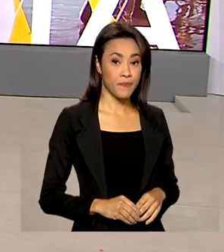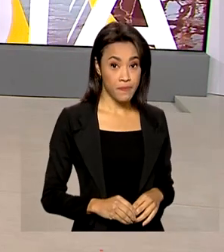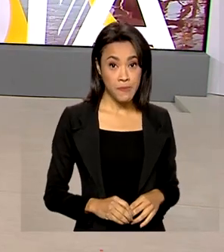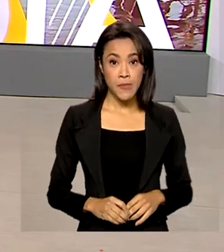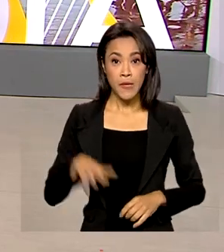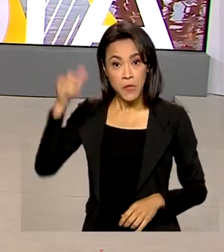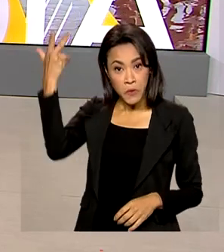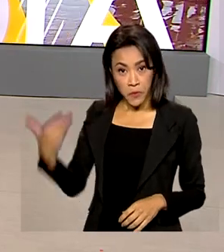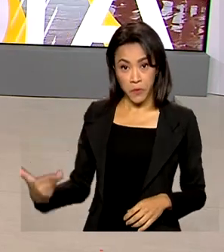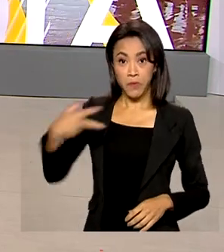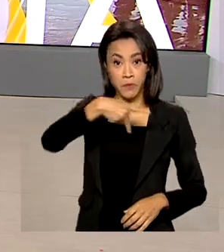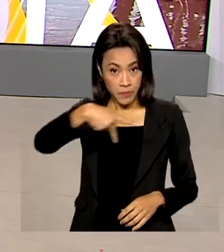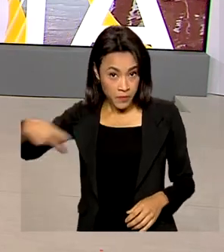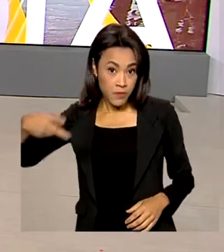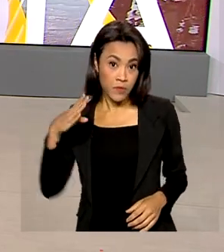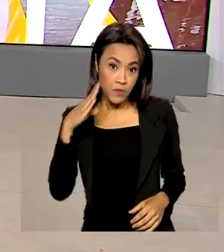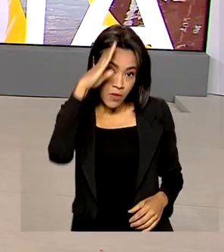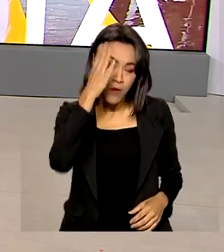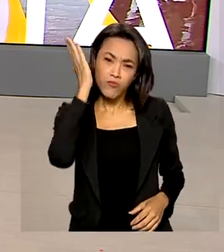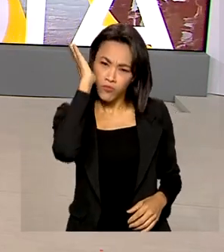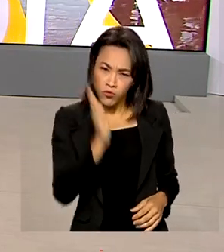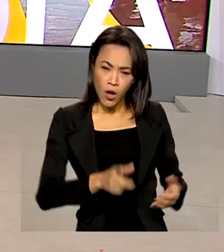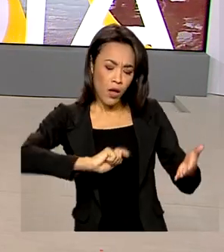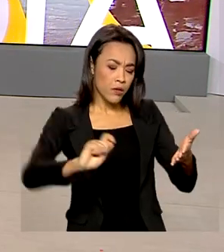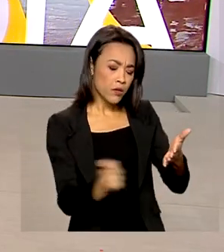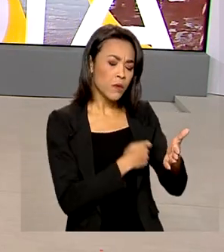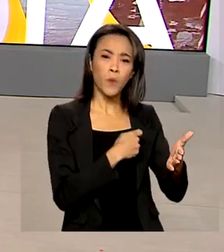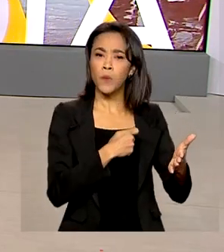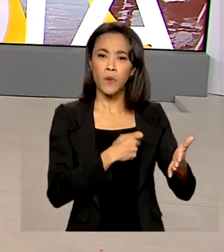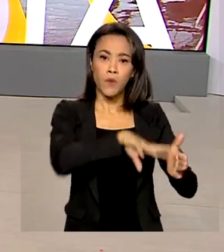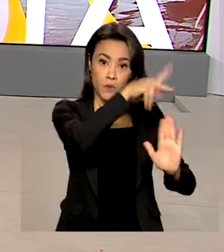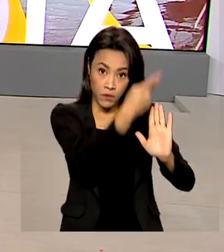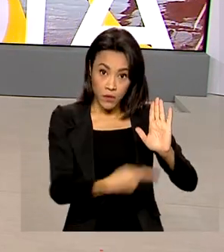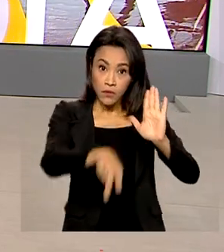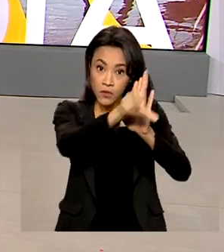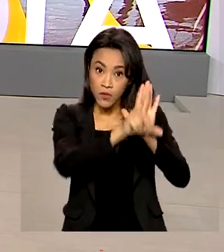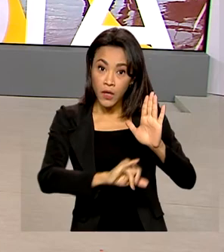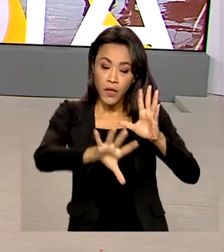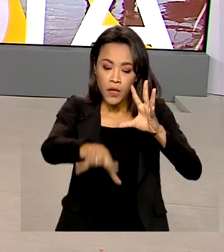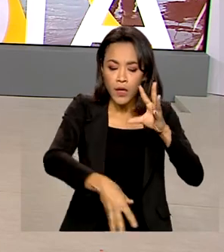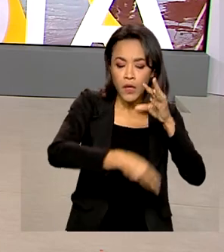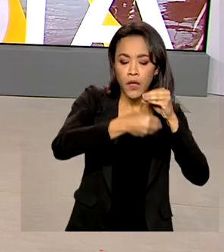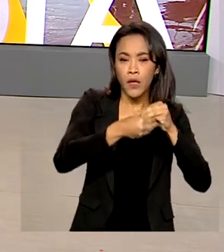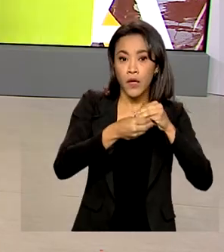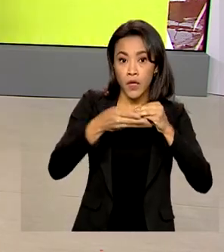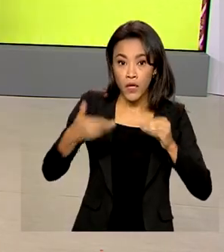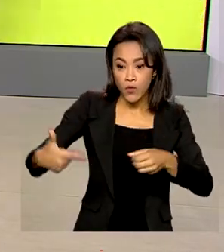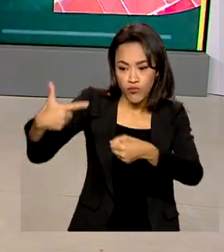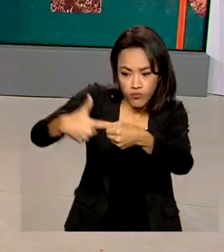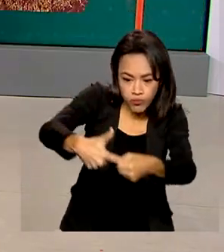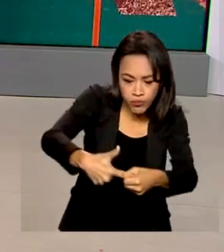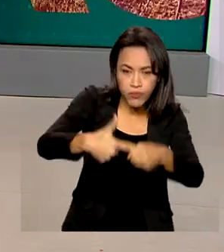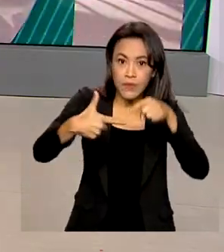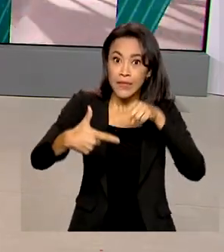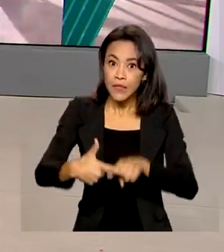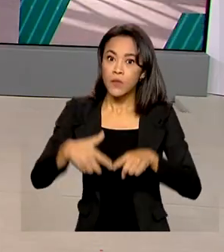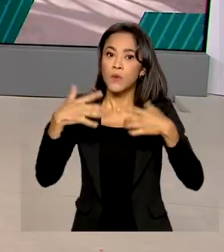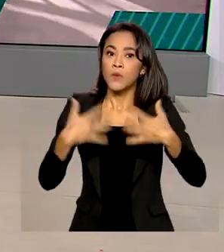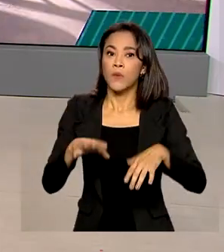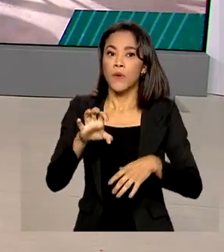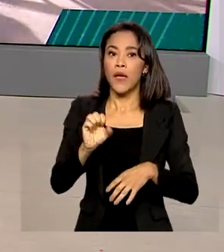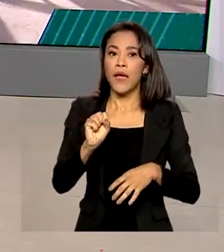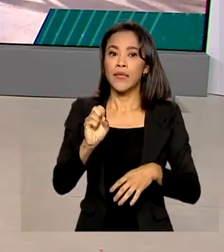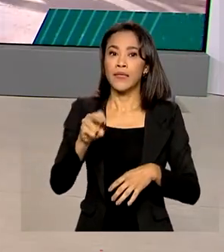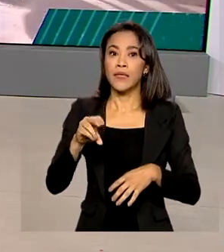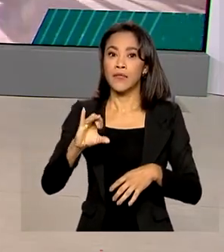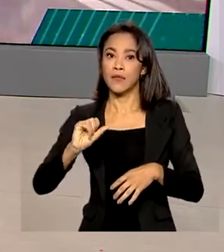O presidente Jair Bolsonaro sancionou o projeto de lei complementar que torna os combustíveis item essencial. Com